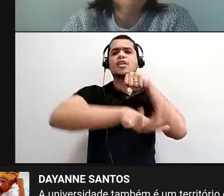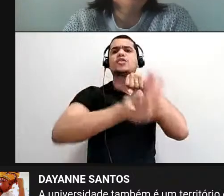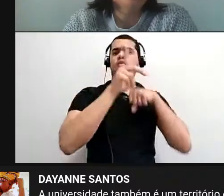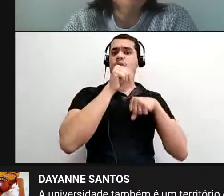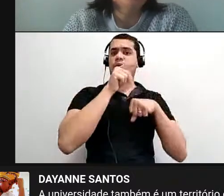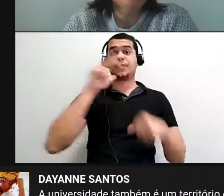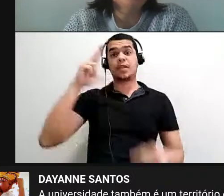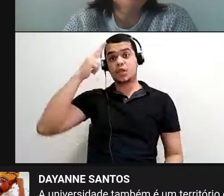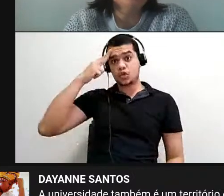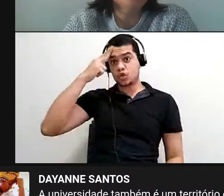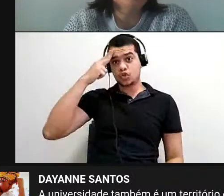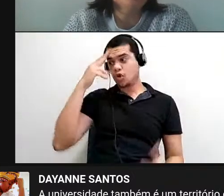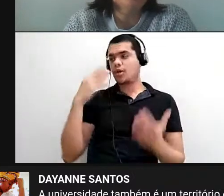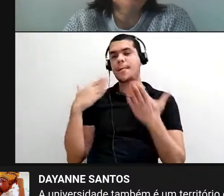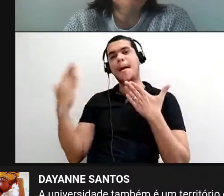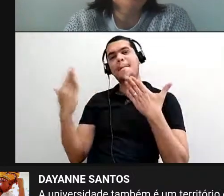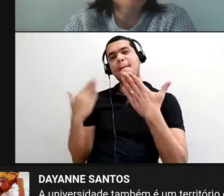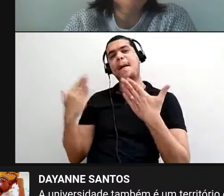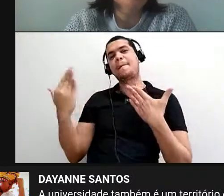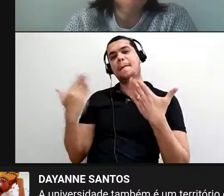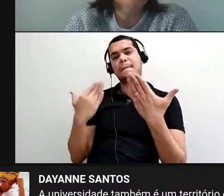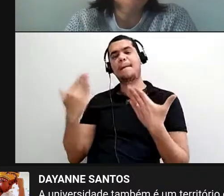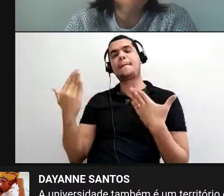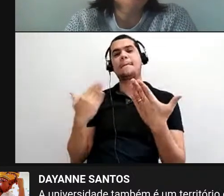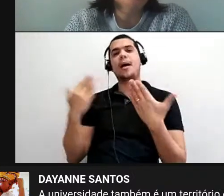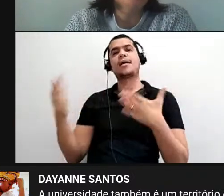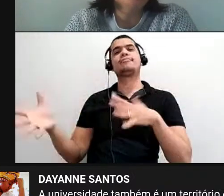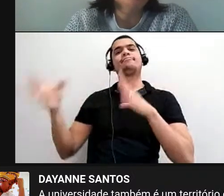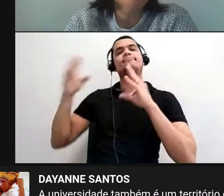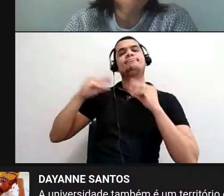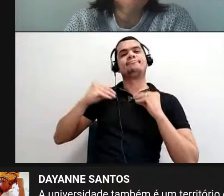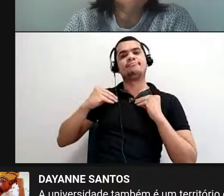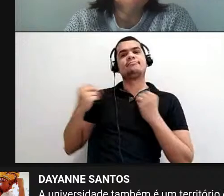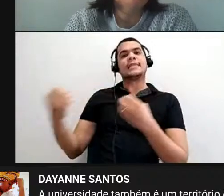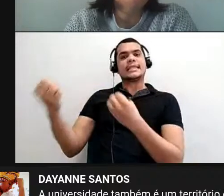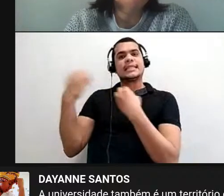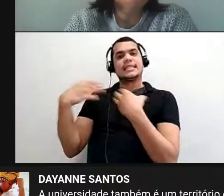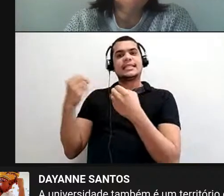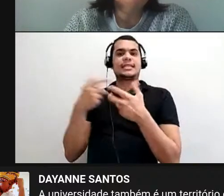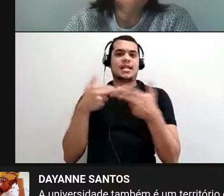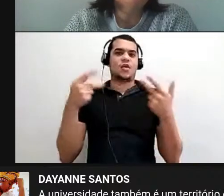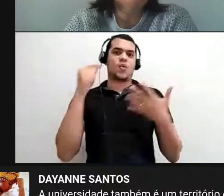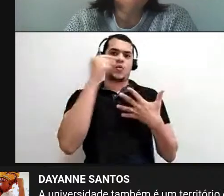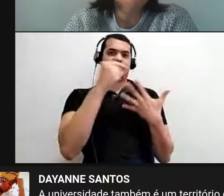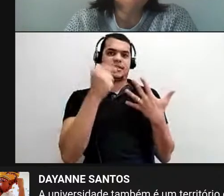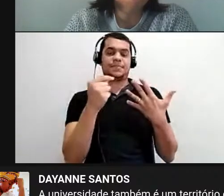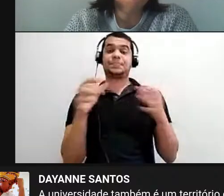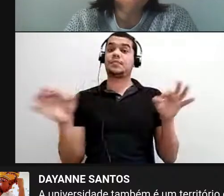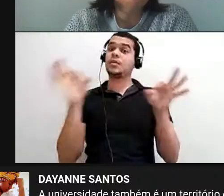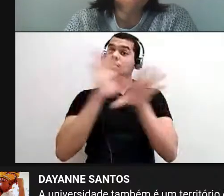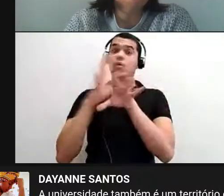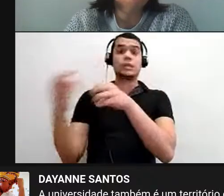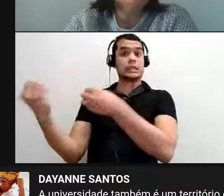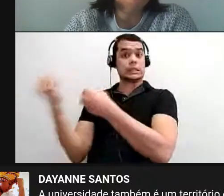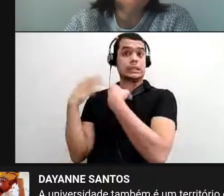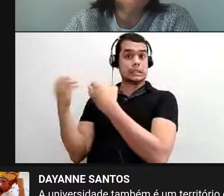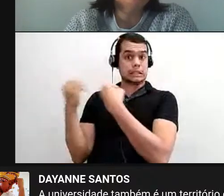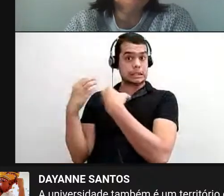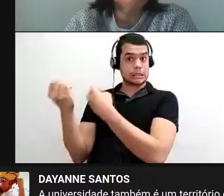a gente dialoga com eles, né, e eles trazem ensinamento pra gente, né, e a partir desses ensinamentos que eles nos trazem,